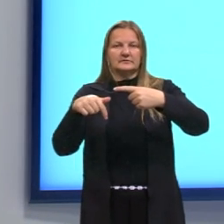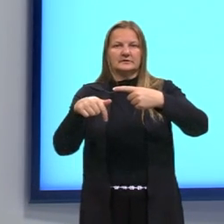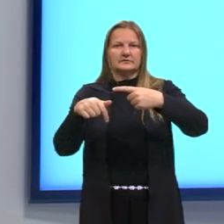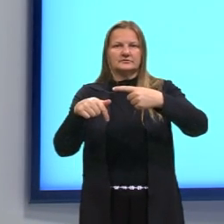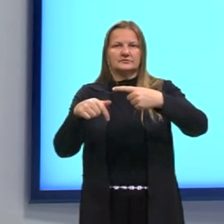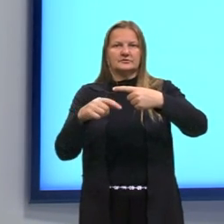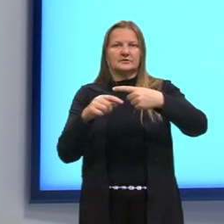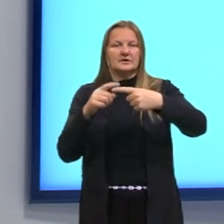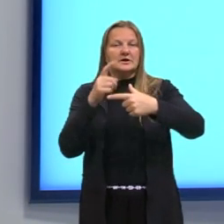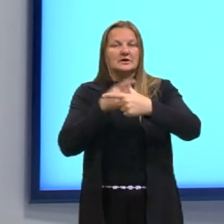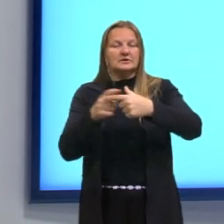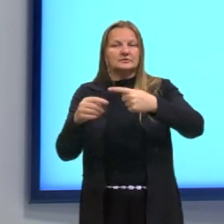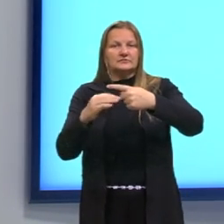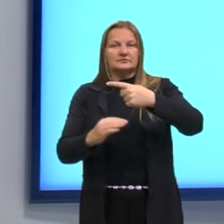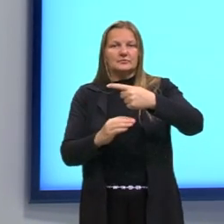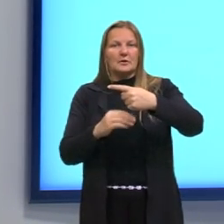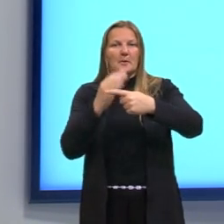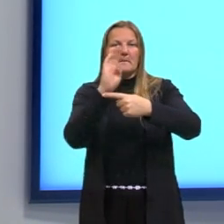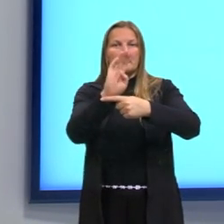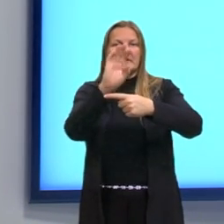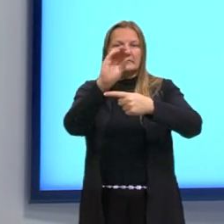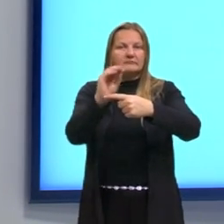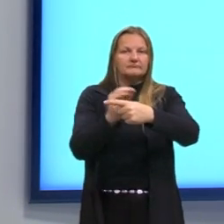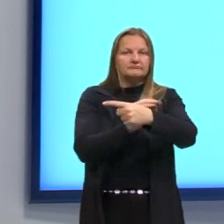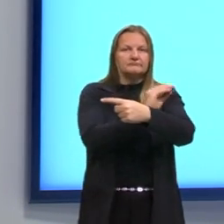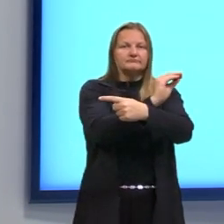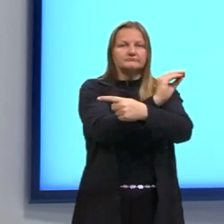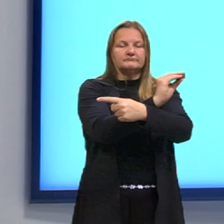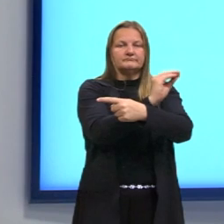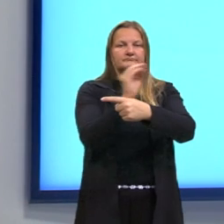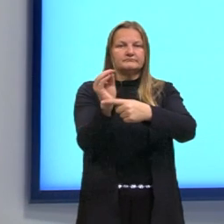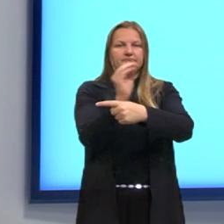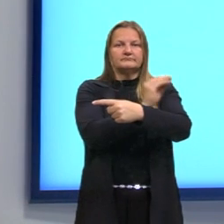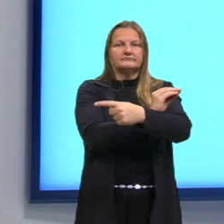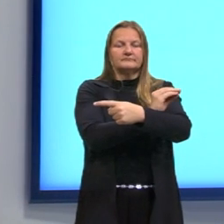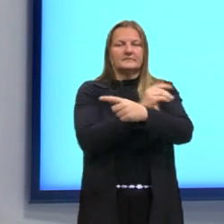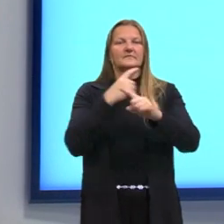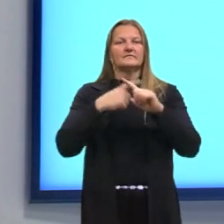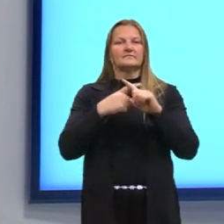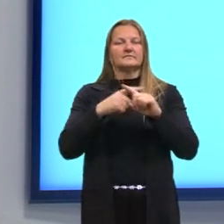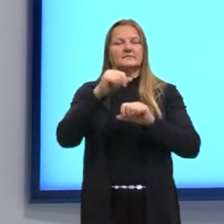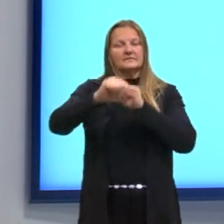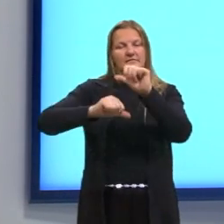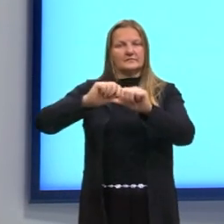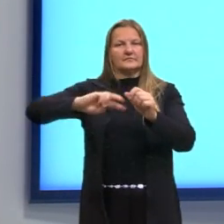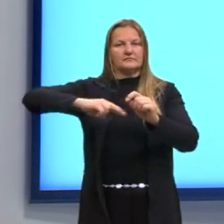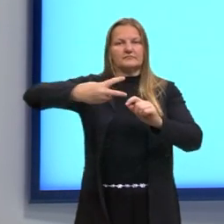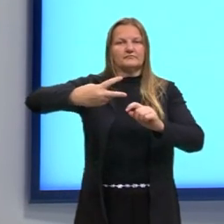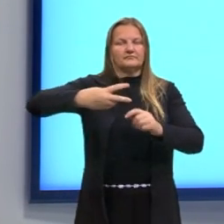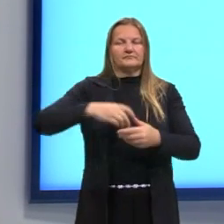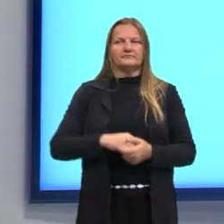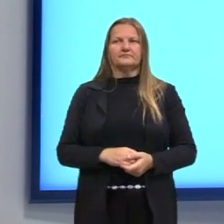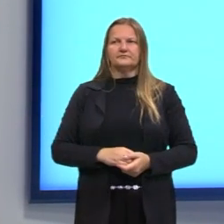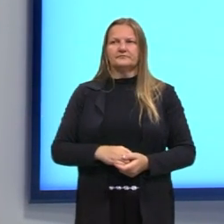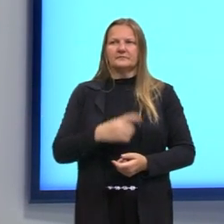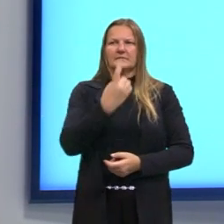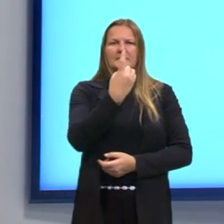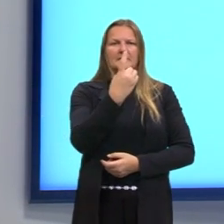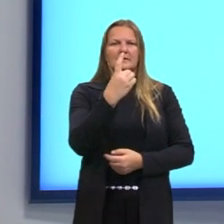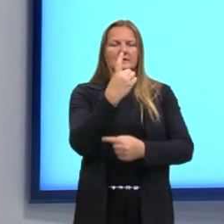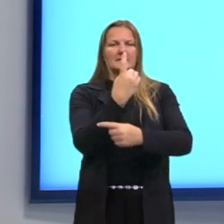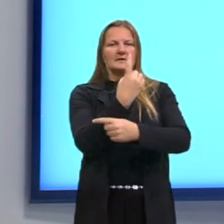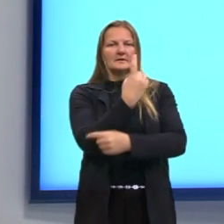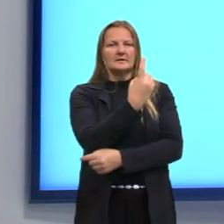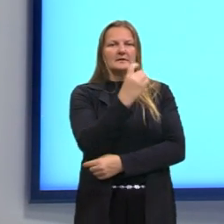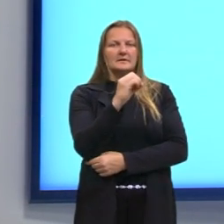como eu quero isolar o B, nós vamos levar ele lá para o outro lado, através da multiplicação. E aí nós teríamos 10 elevado